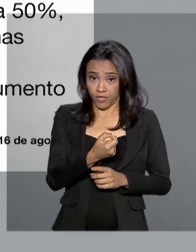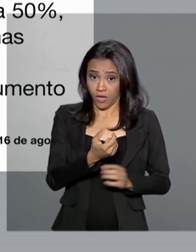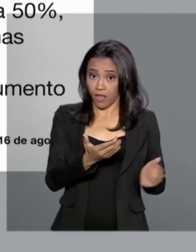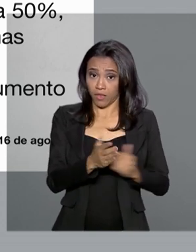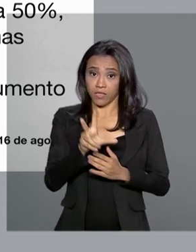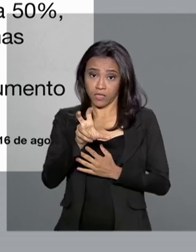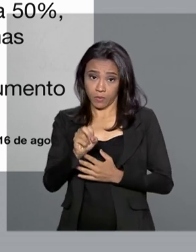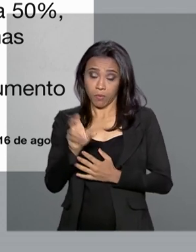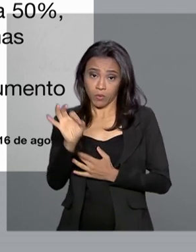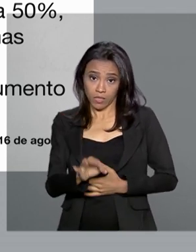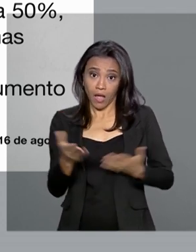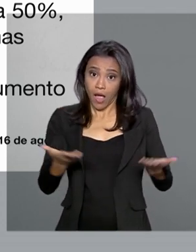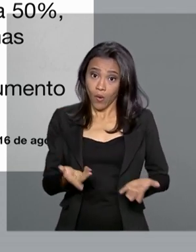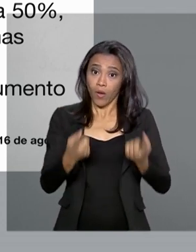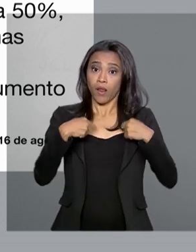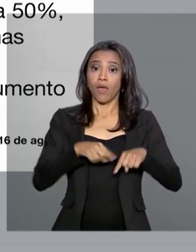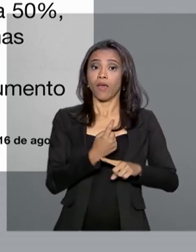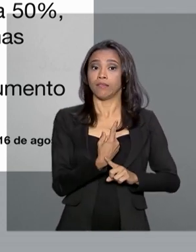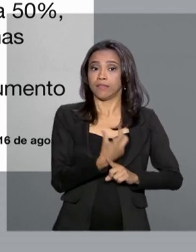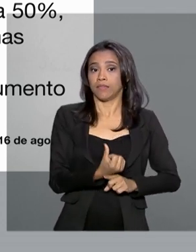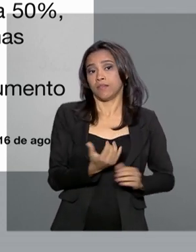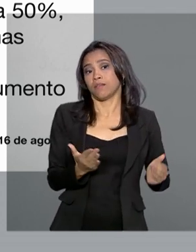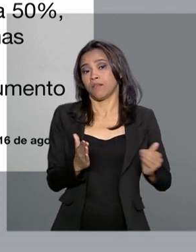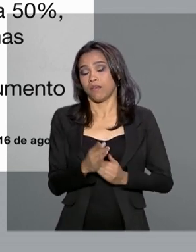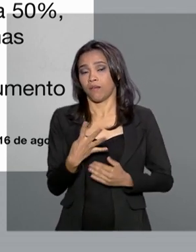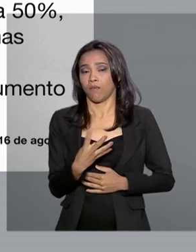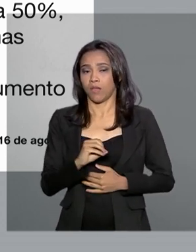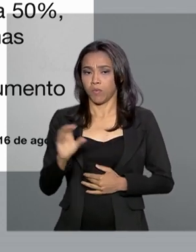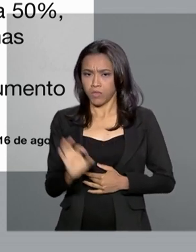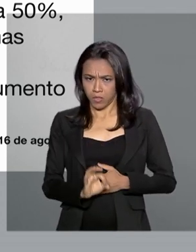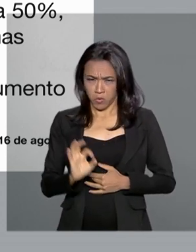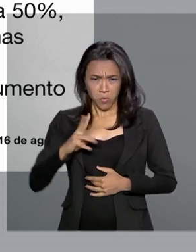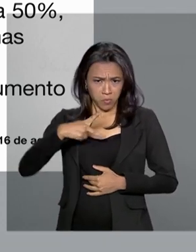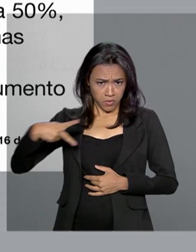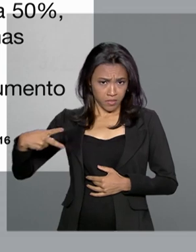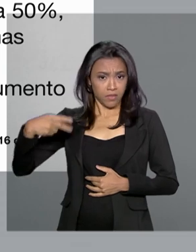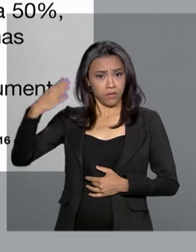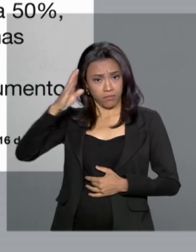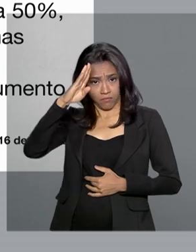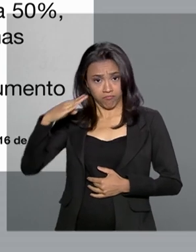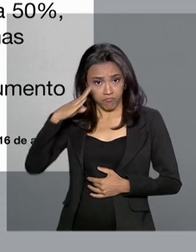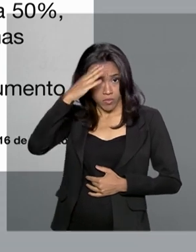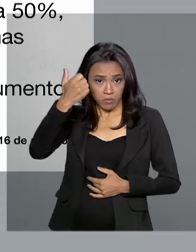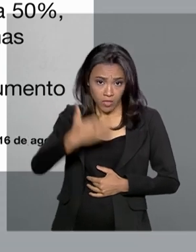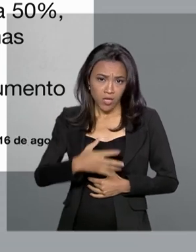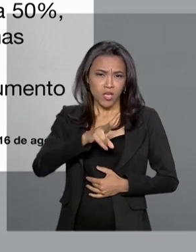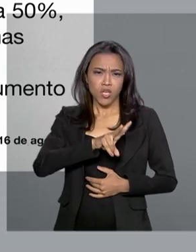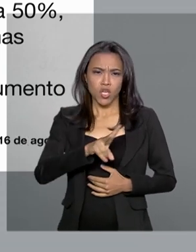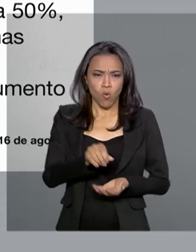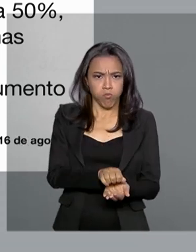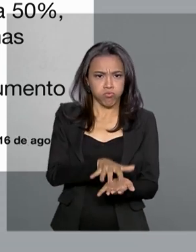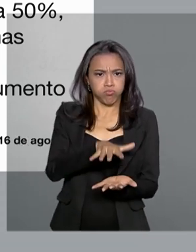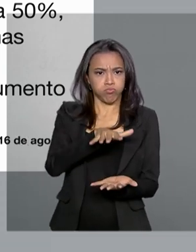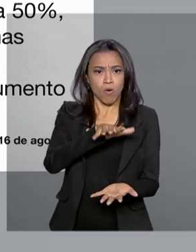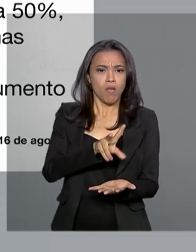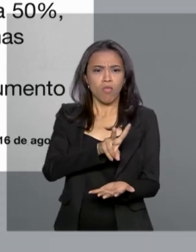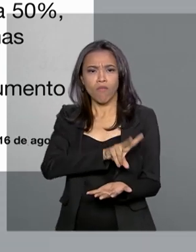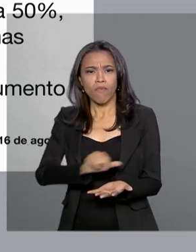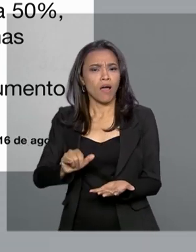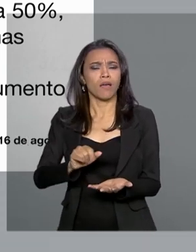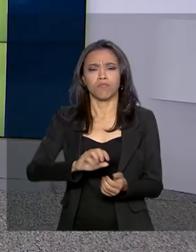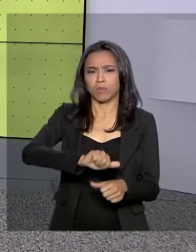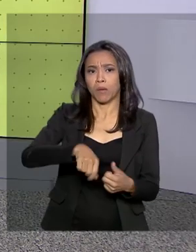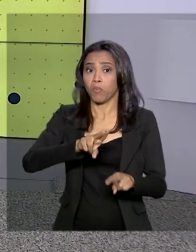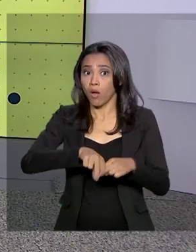a ser de 16% a 40%. Para o presidente, o volume arrecadado não deve se alterar, tendo em vista o aumento da